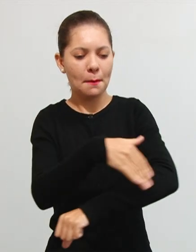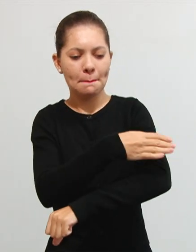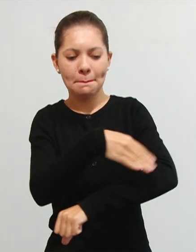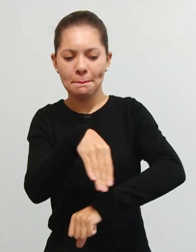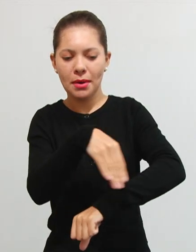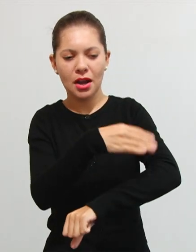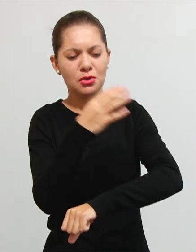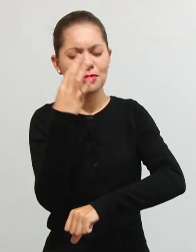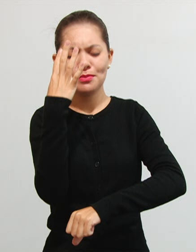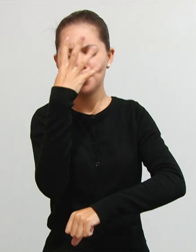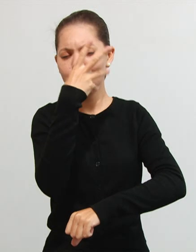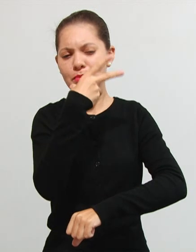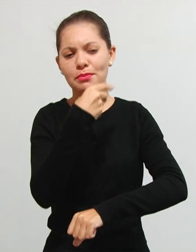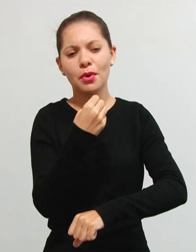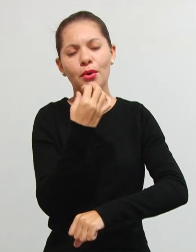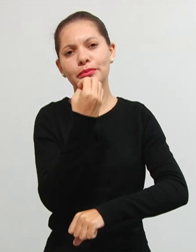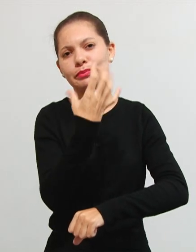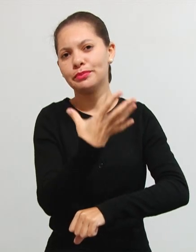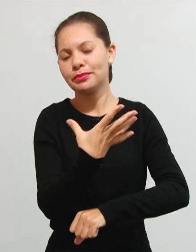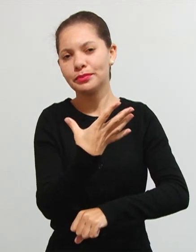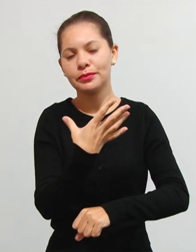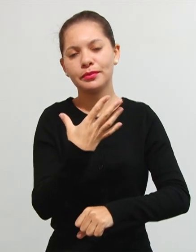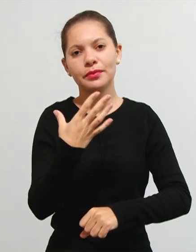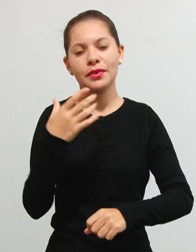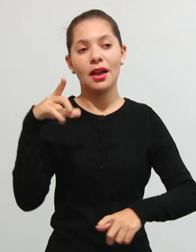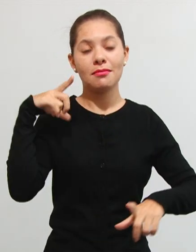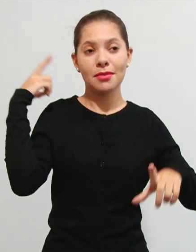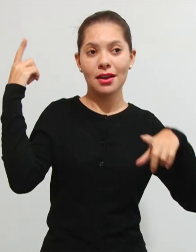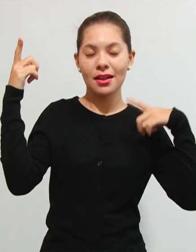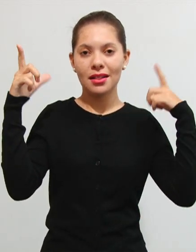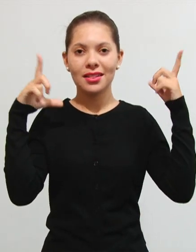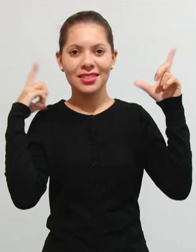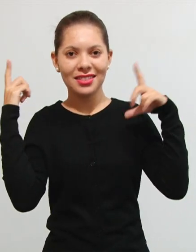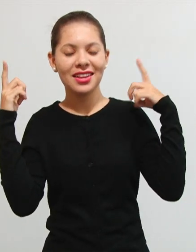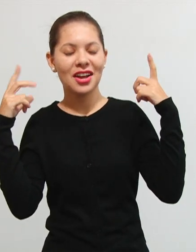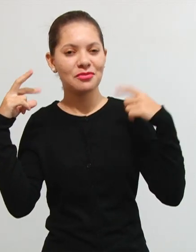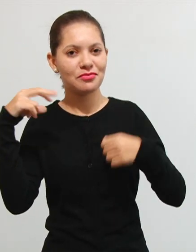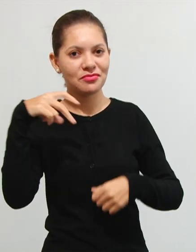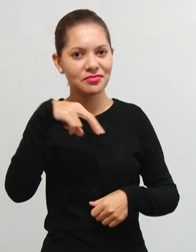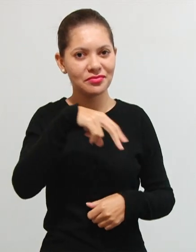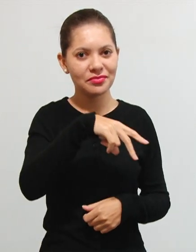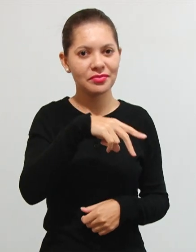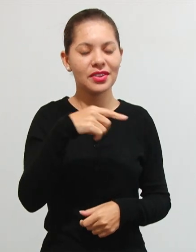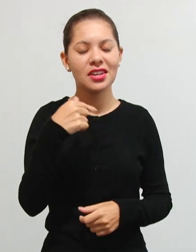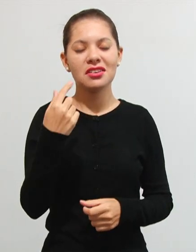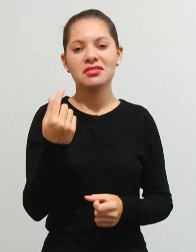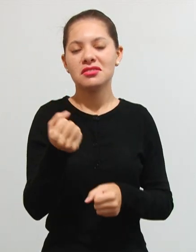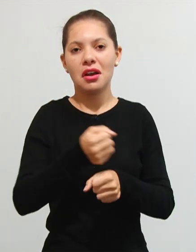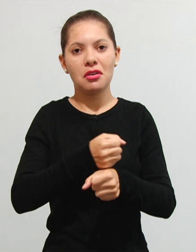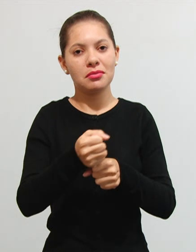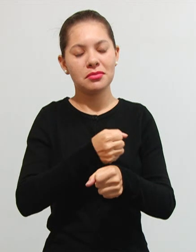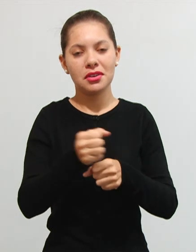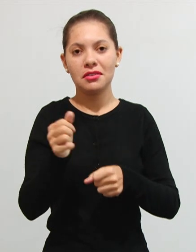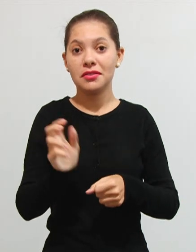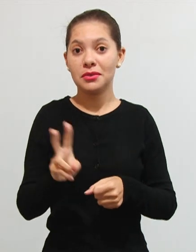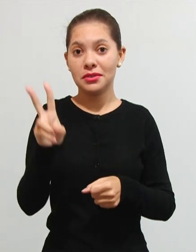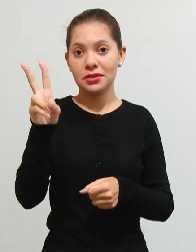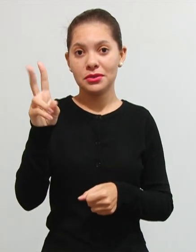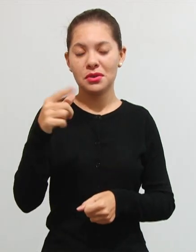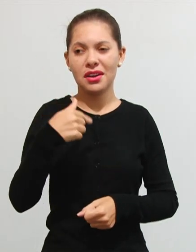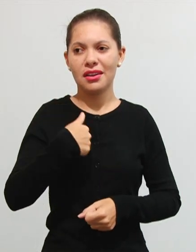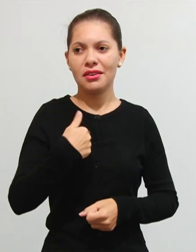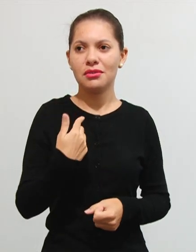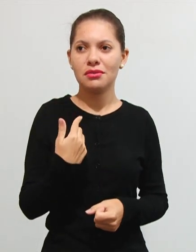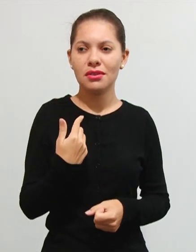parque muito bacana para as pessoas irem passear se aquela obra valorizou meu imóvel então se eu não